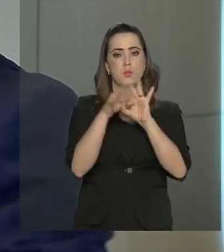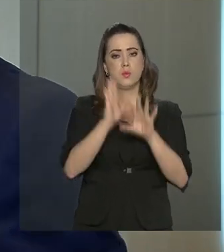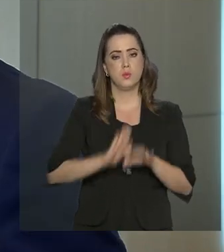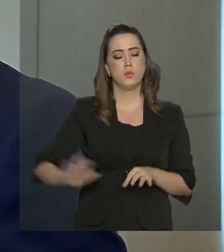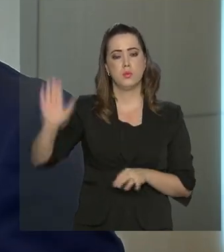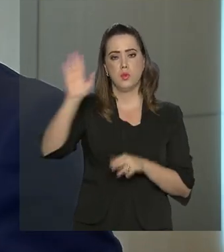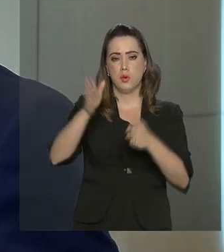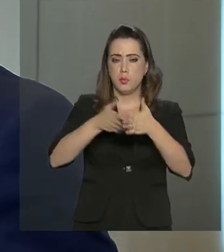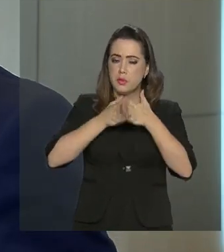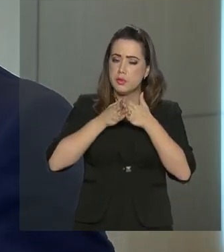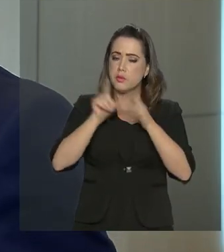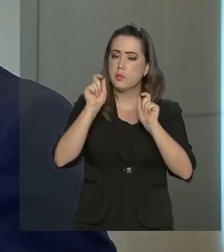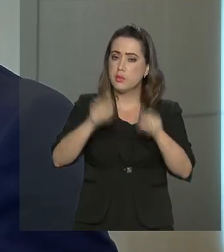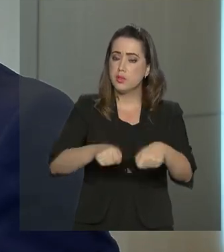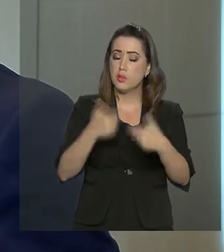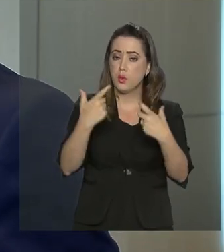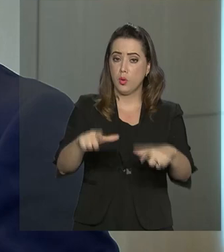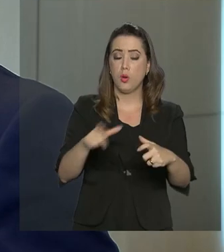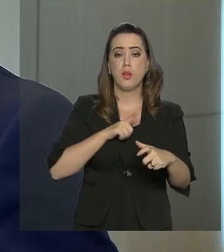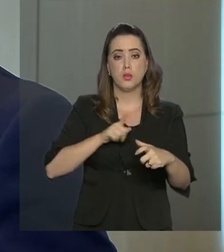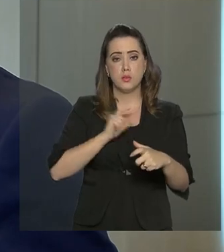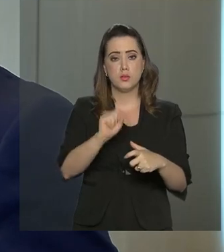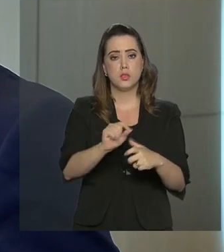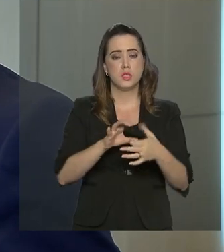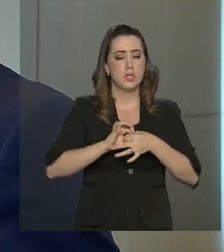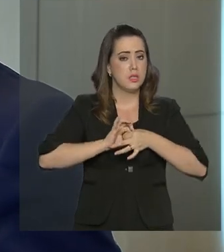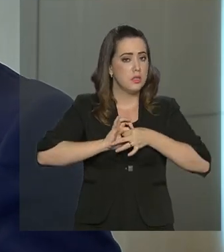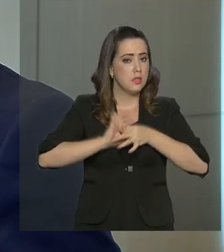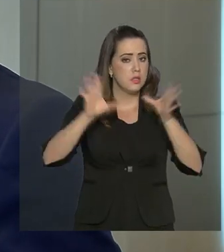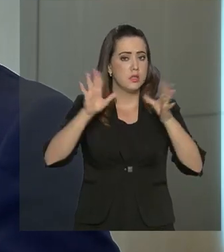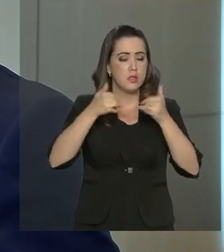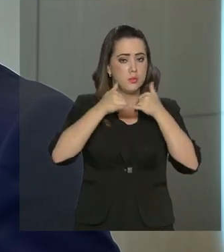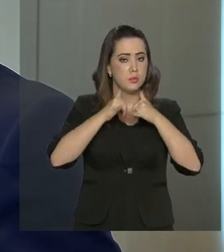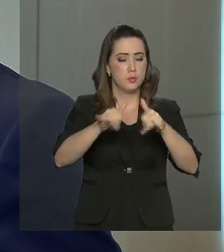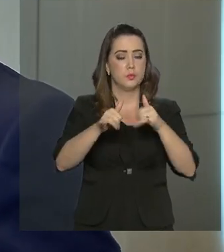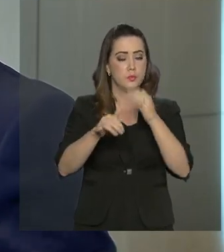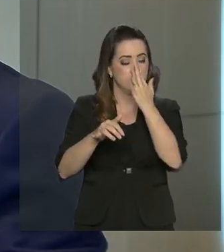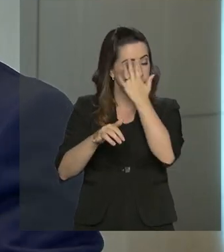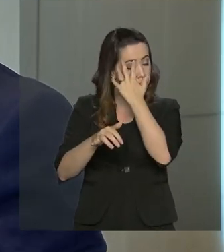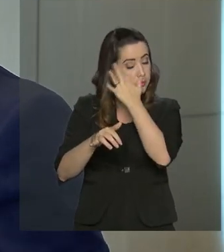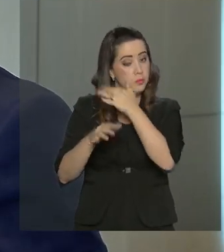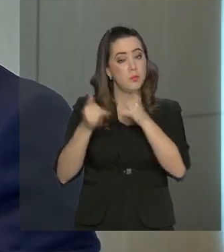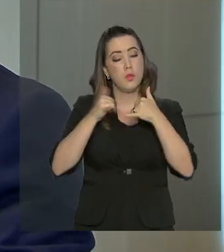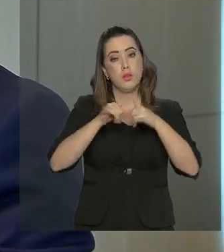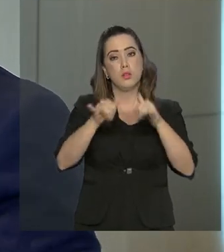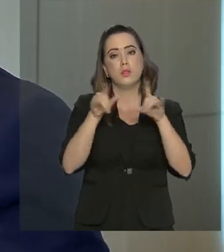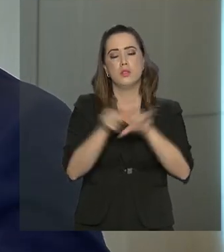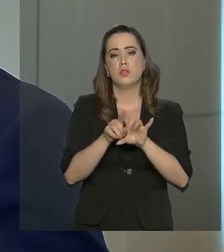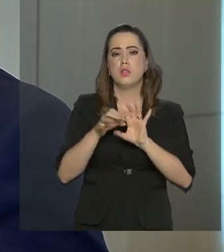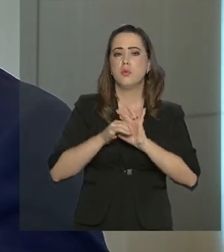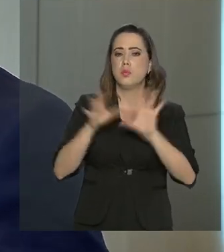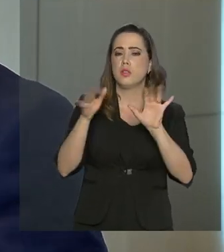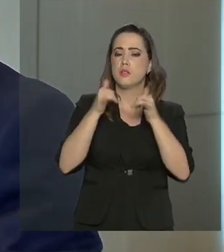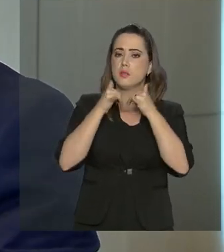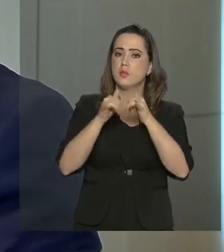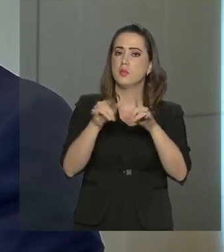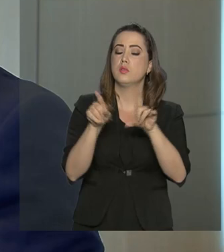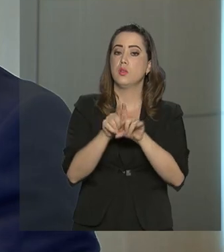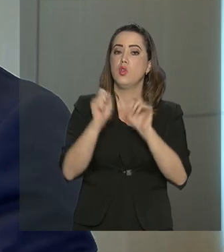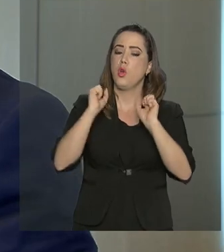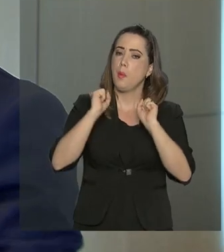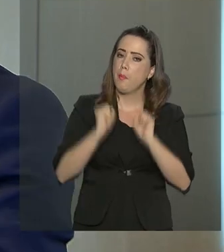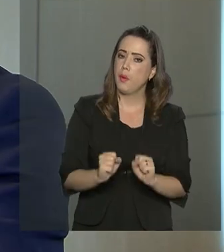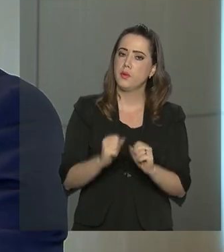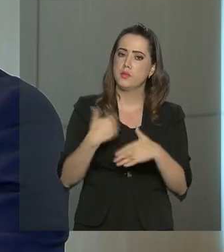permitindo que o estado tenha independência energética, autonomia energética e